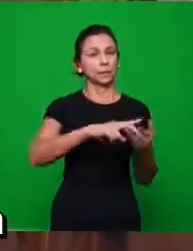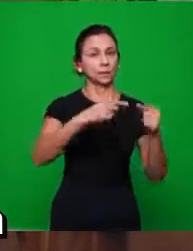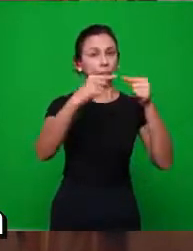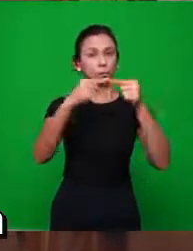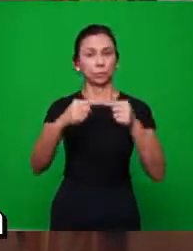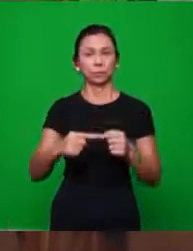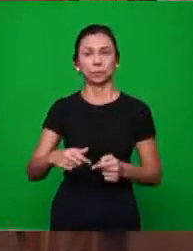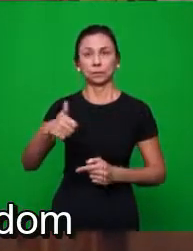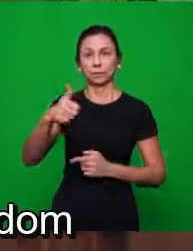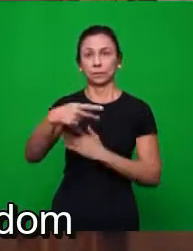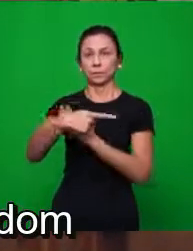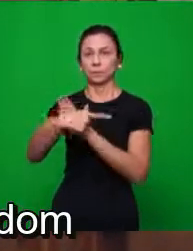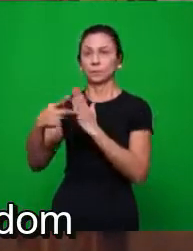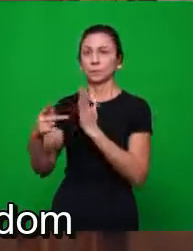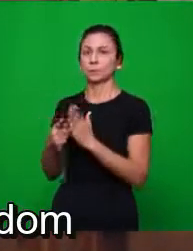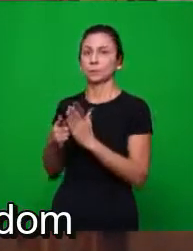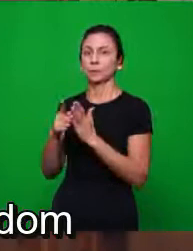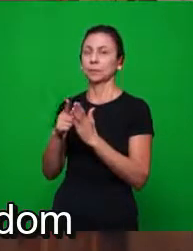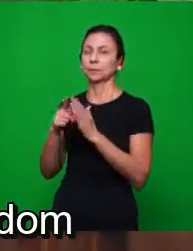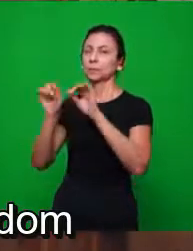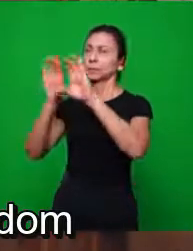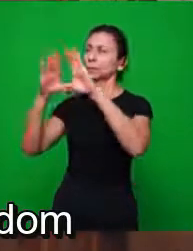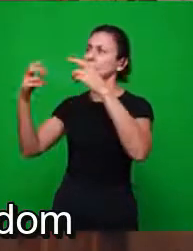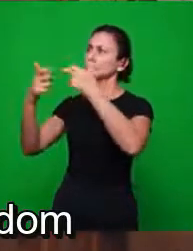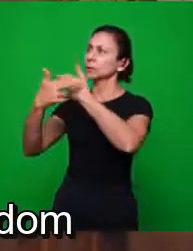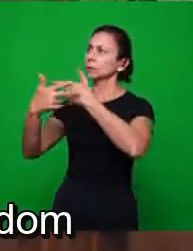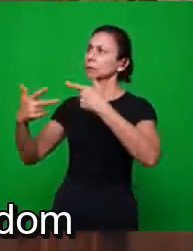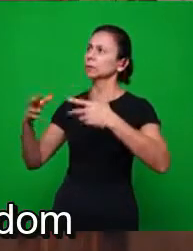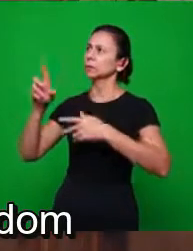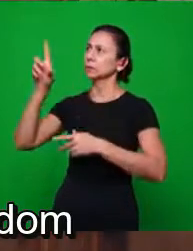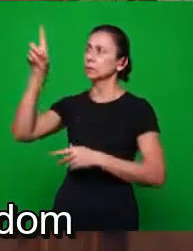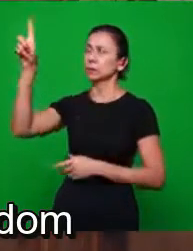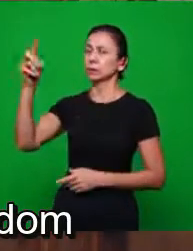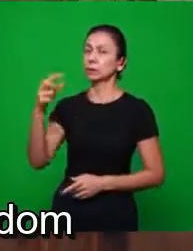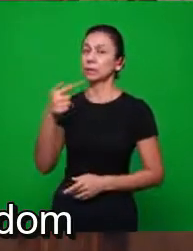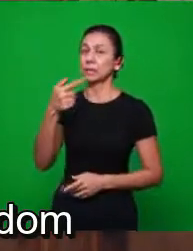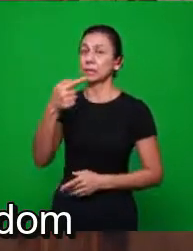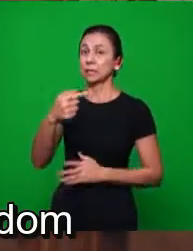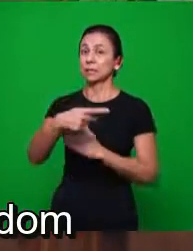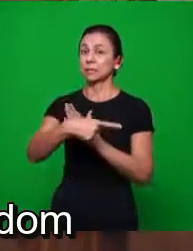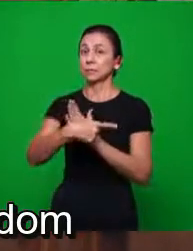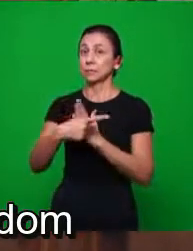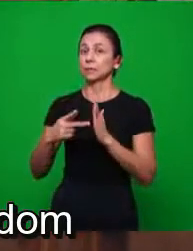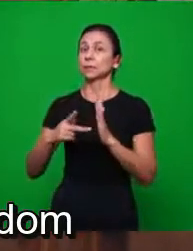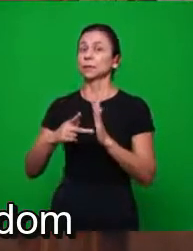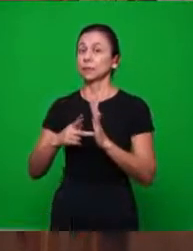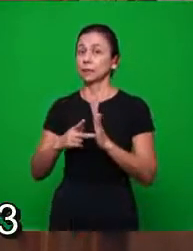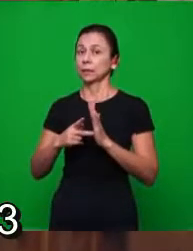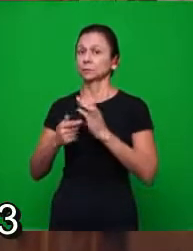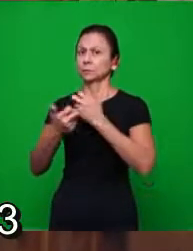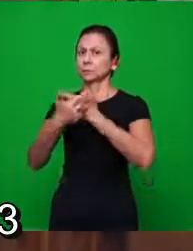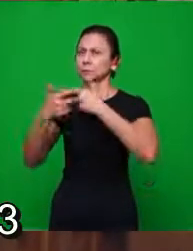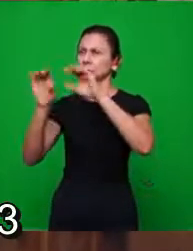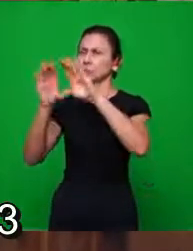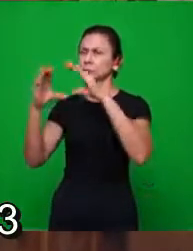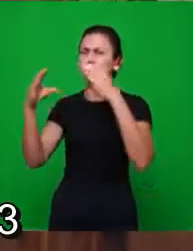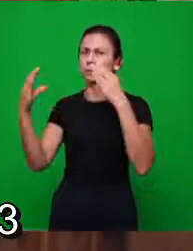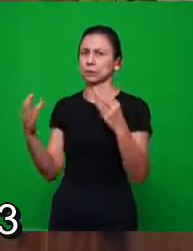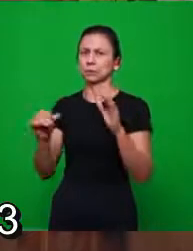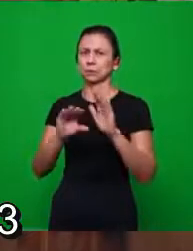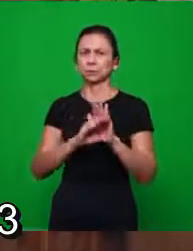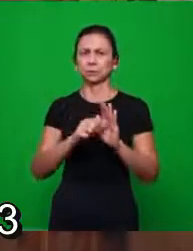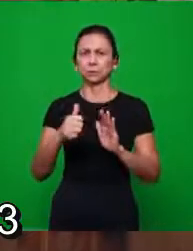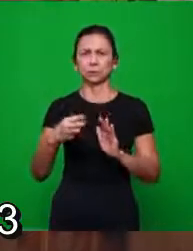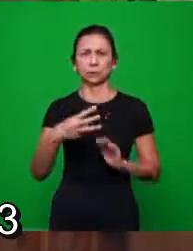parábola do reino. Jesus proferiu sete parábolas, as sete parábolas do reino, no capítulo 13